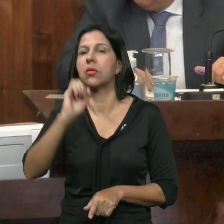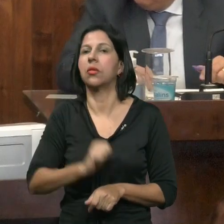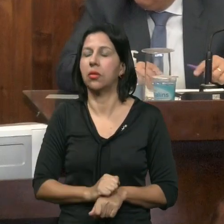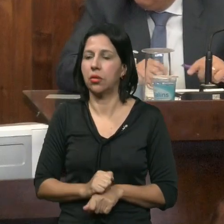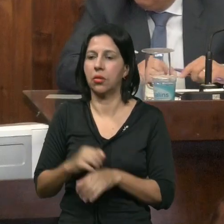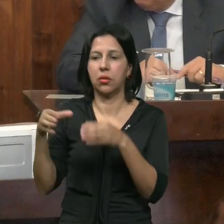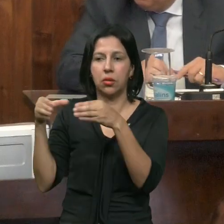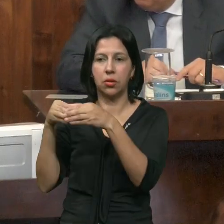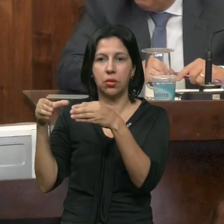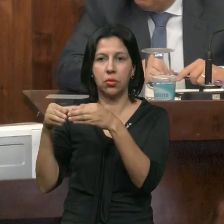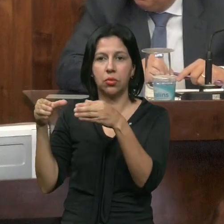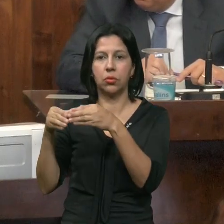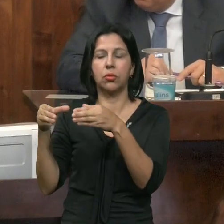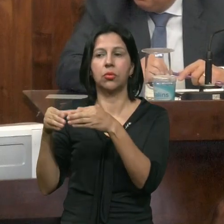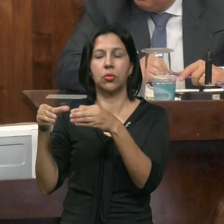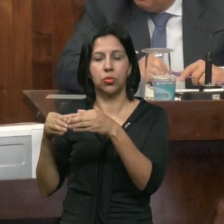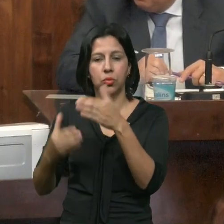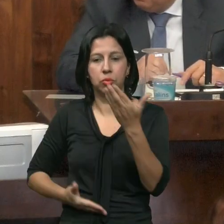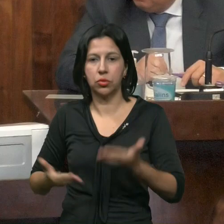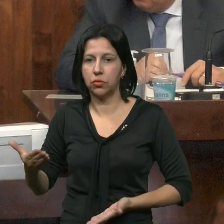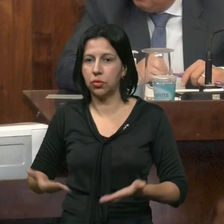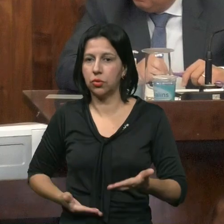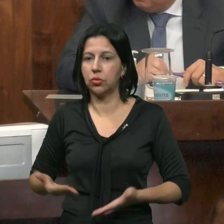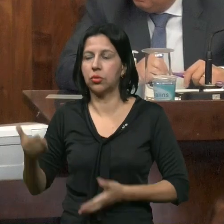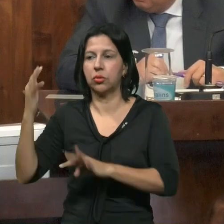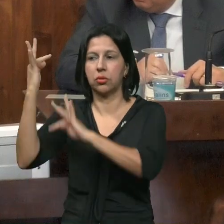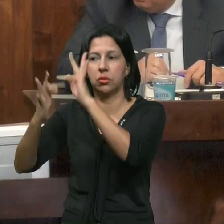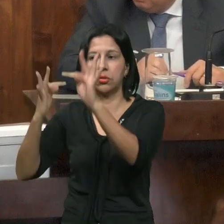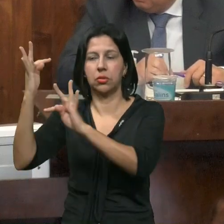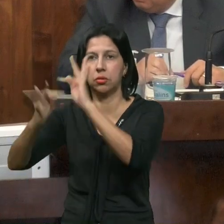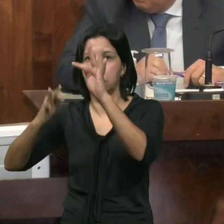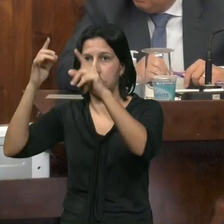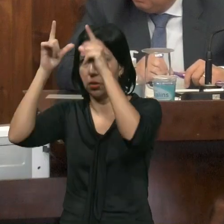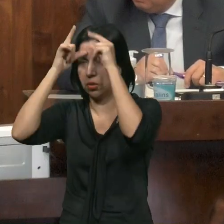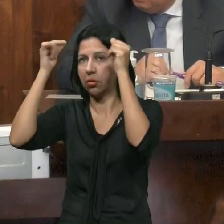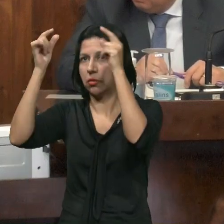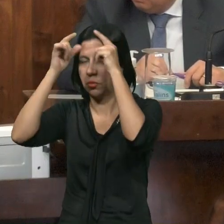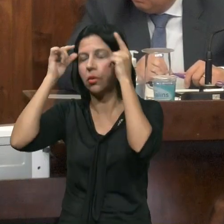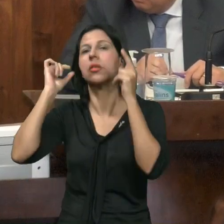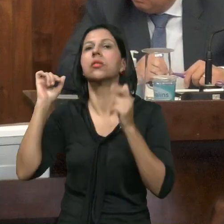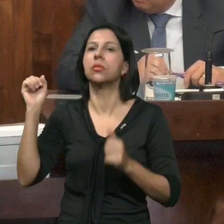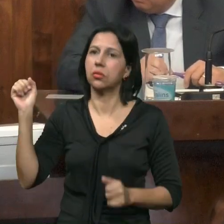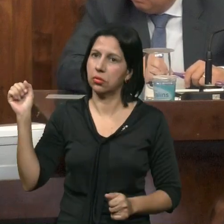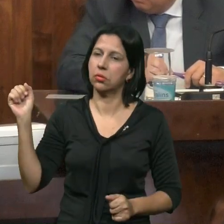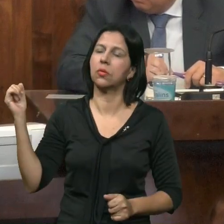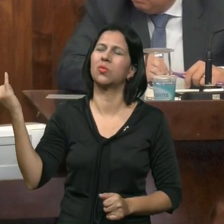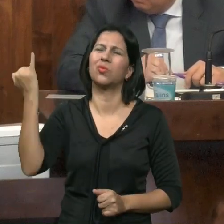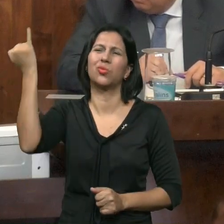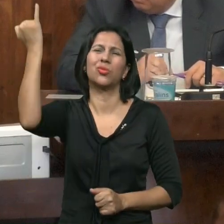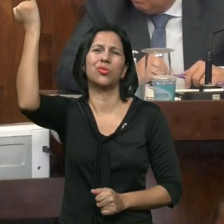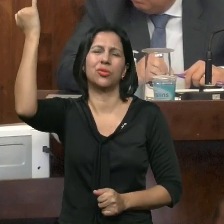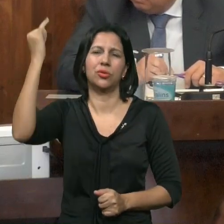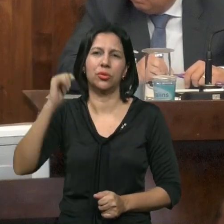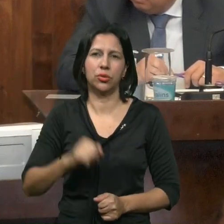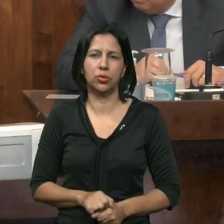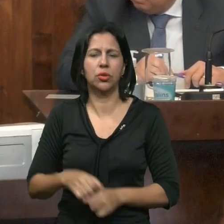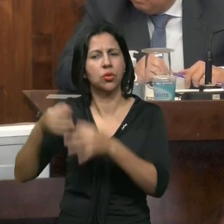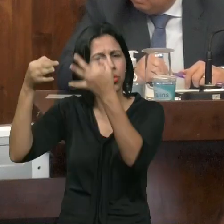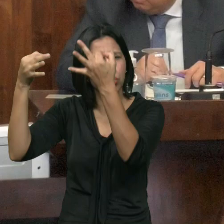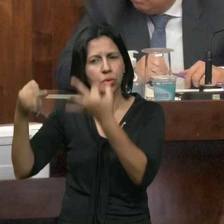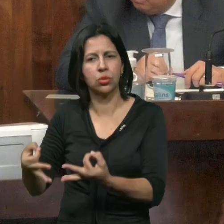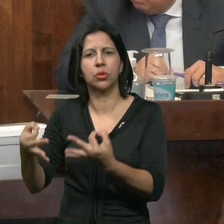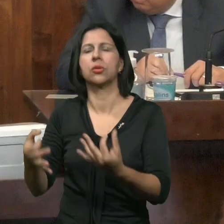Categoria Dos Servidores Em Geral Mas Hoje Estamos Tratando Especificamente Dos Tecno Enfermagem Que Achamos Que É Um Pleito Justo